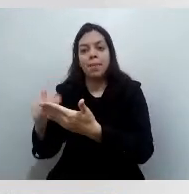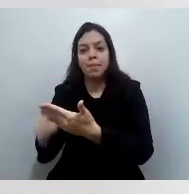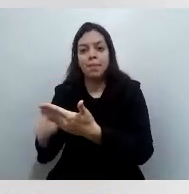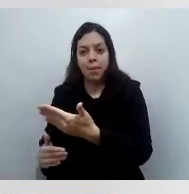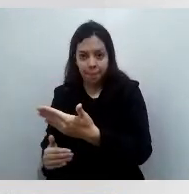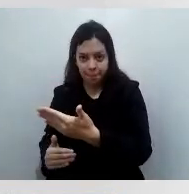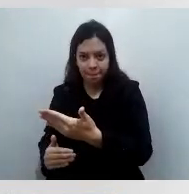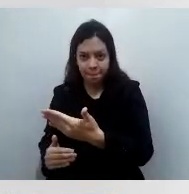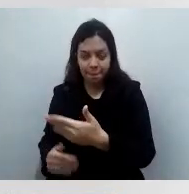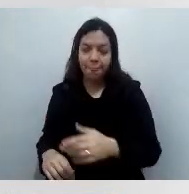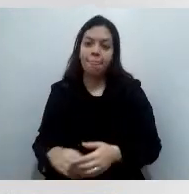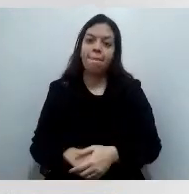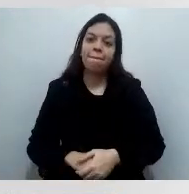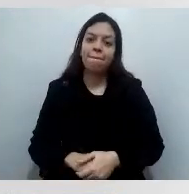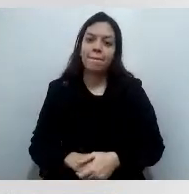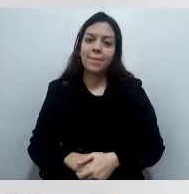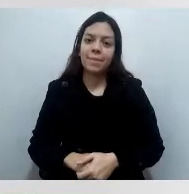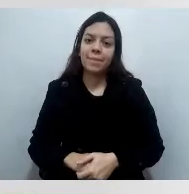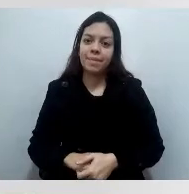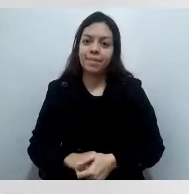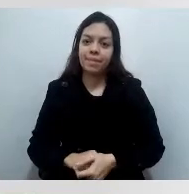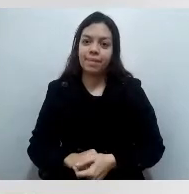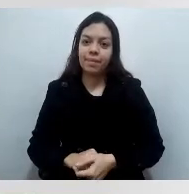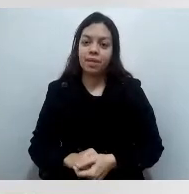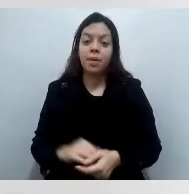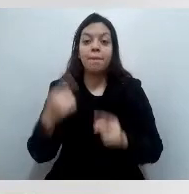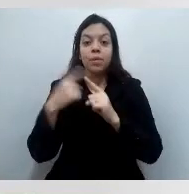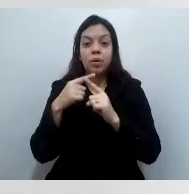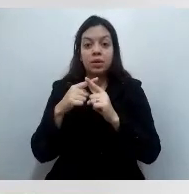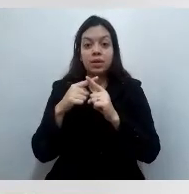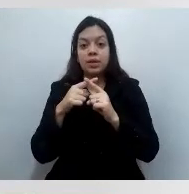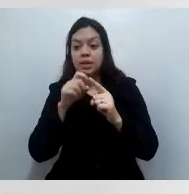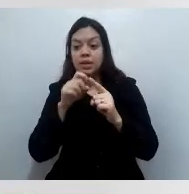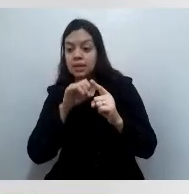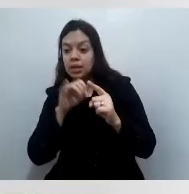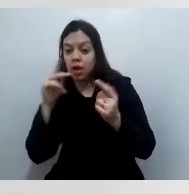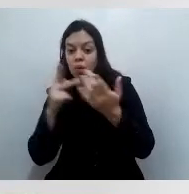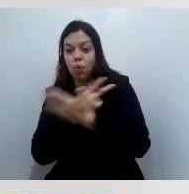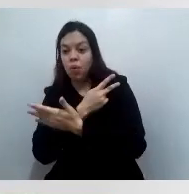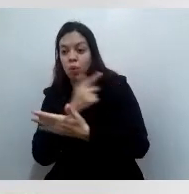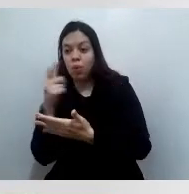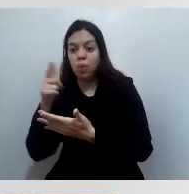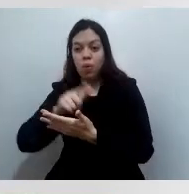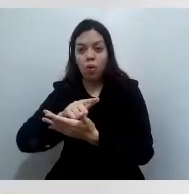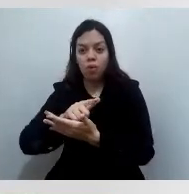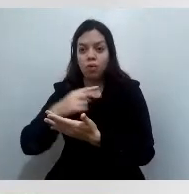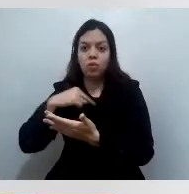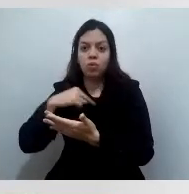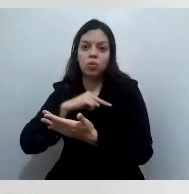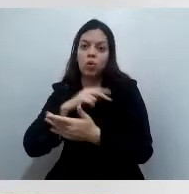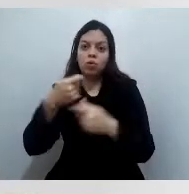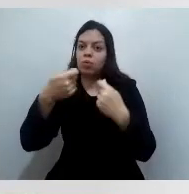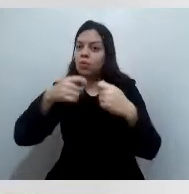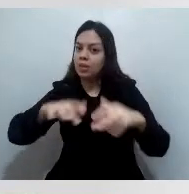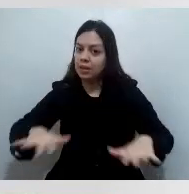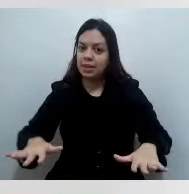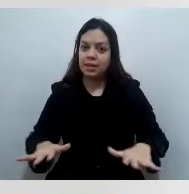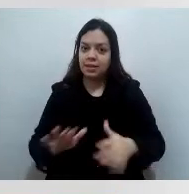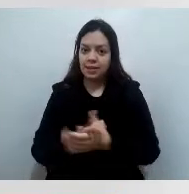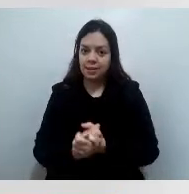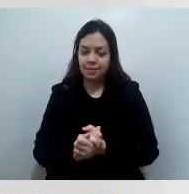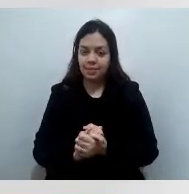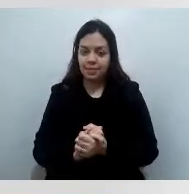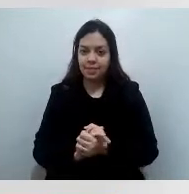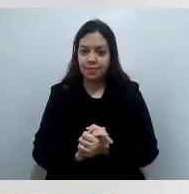para que a gente não tenha mais que passar por essa situação. Uma situação de insegurança, vou receber, não vou receber, como é que fica a minha